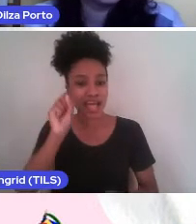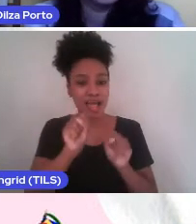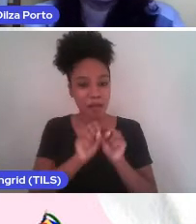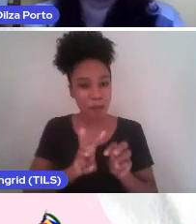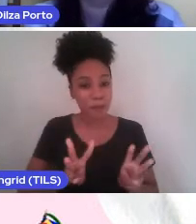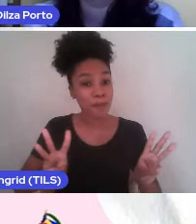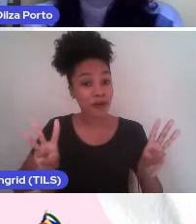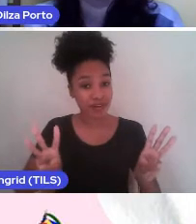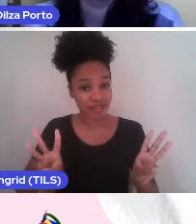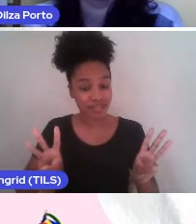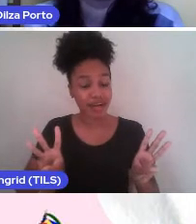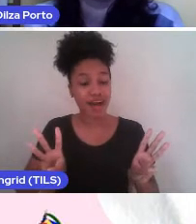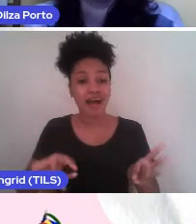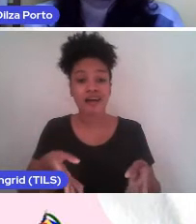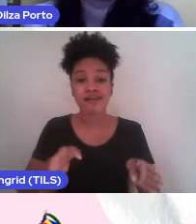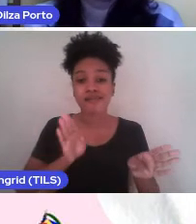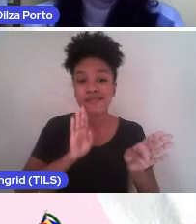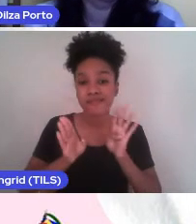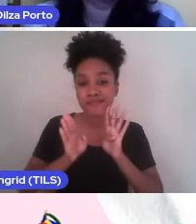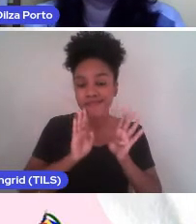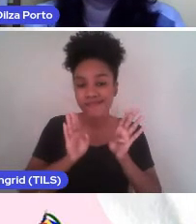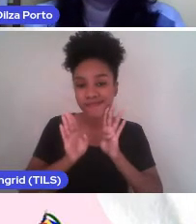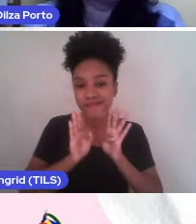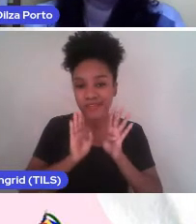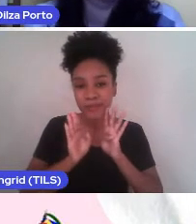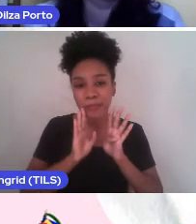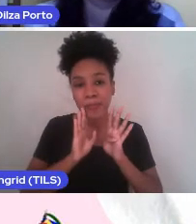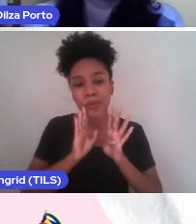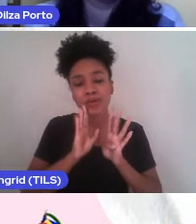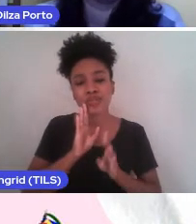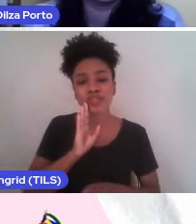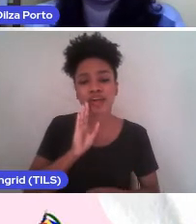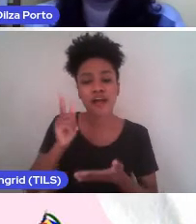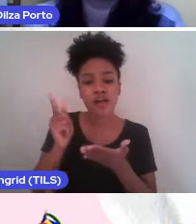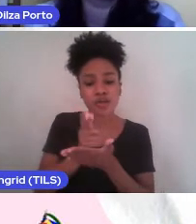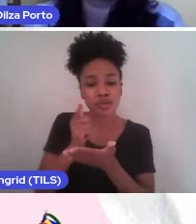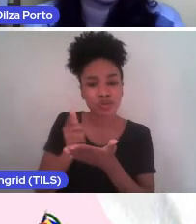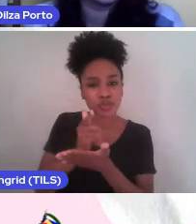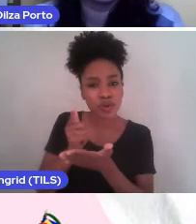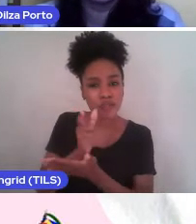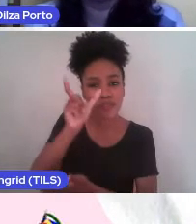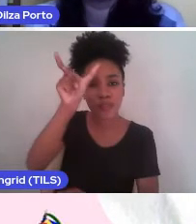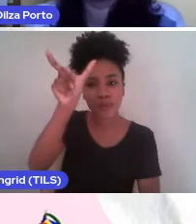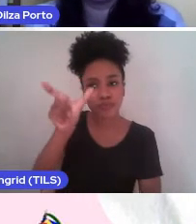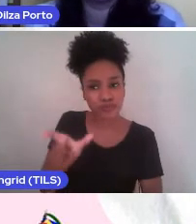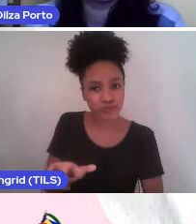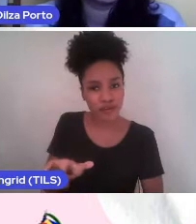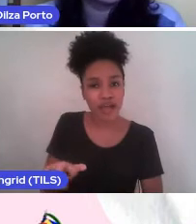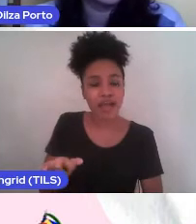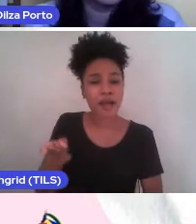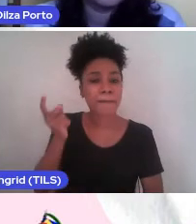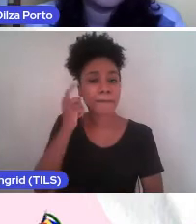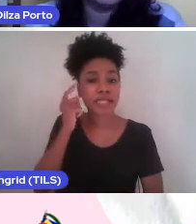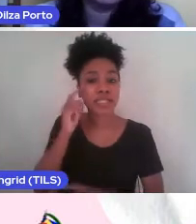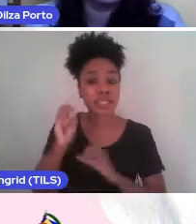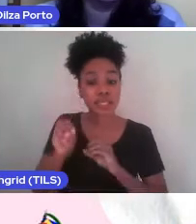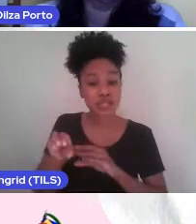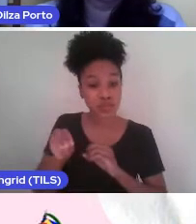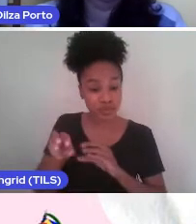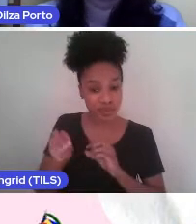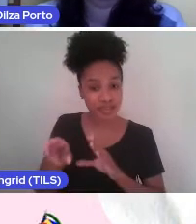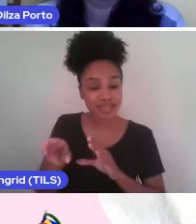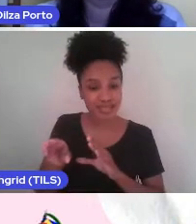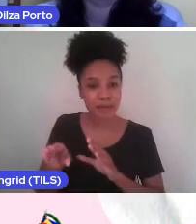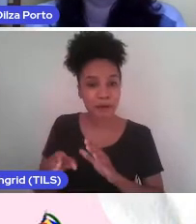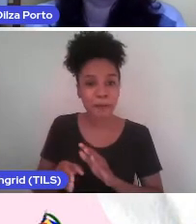página no Facebook, uma coluna do Bicentenário no jornal Pensar Educação em Pauta,